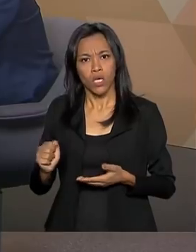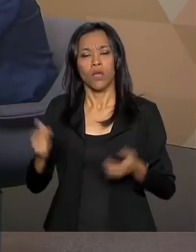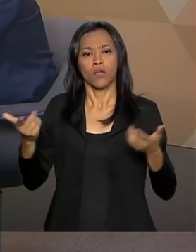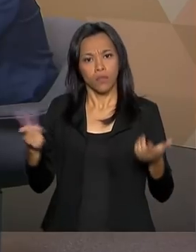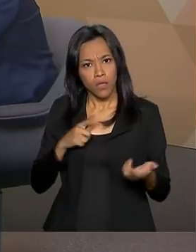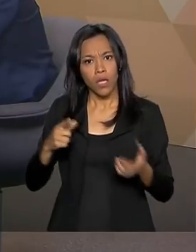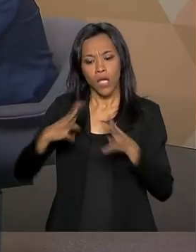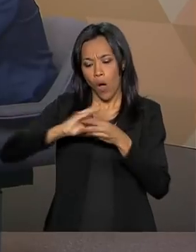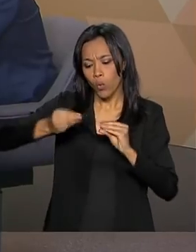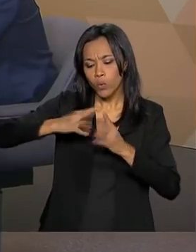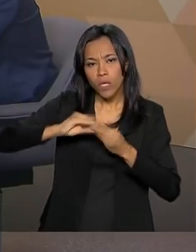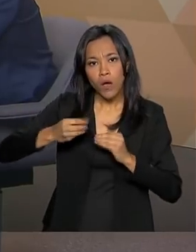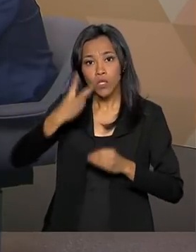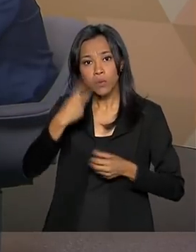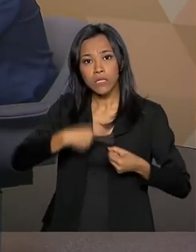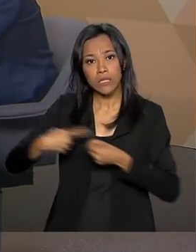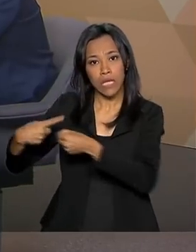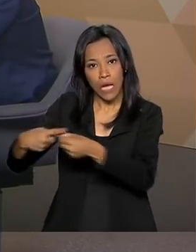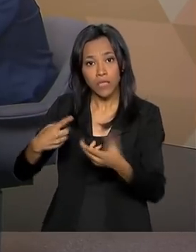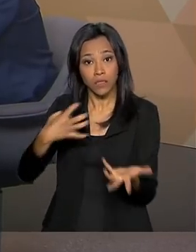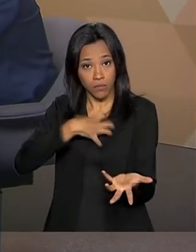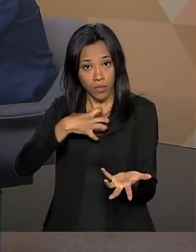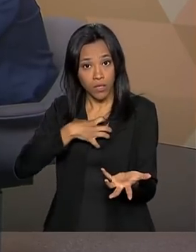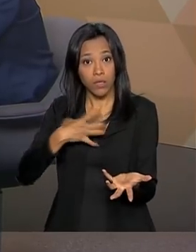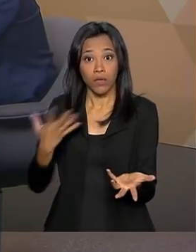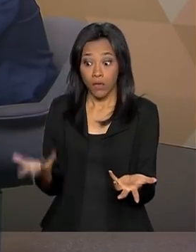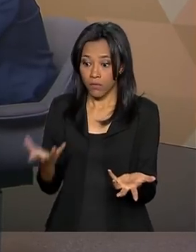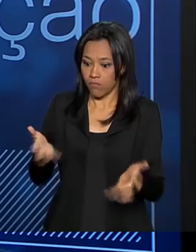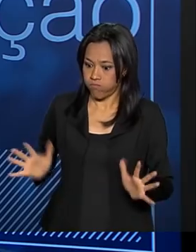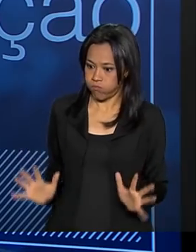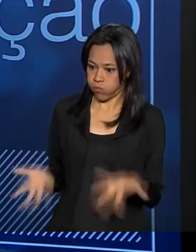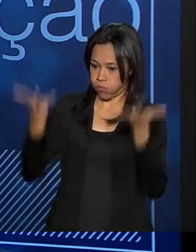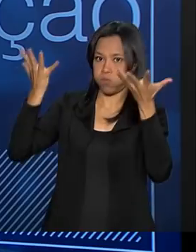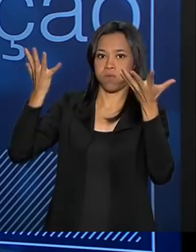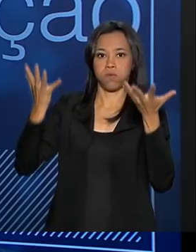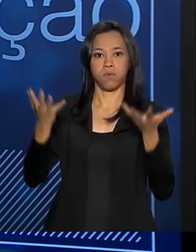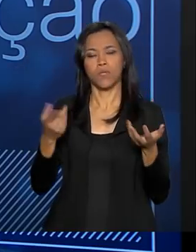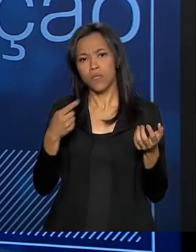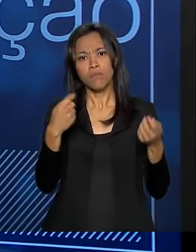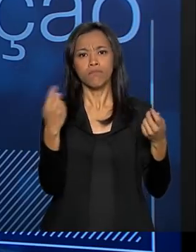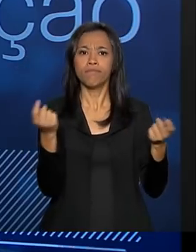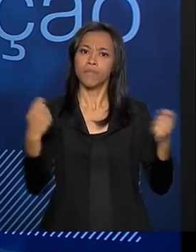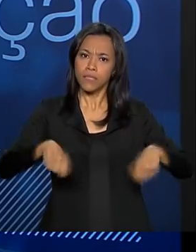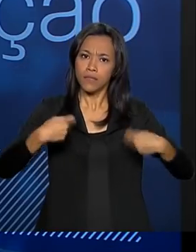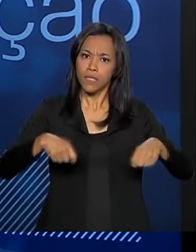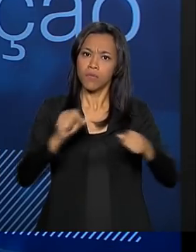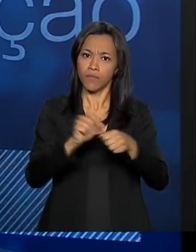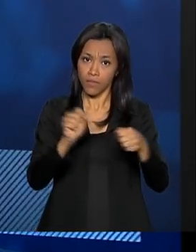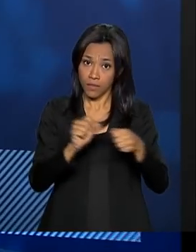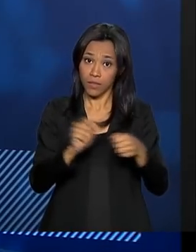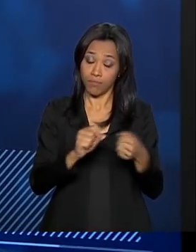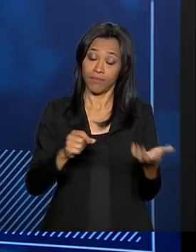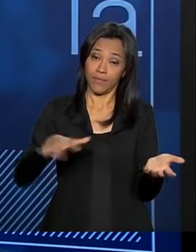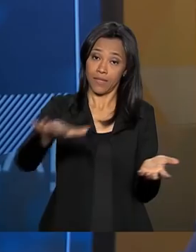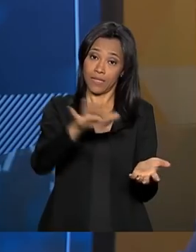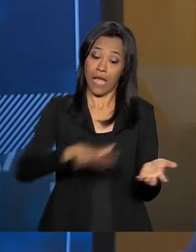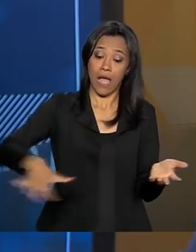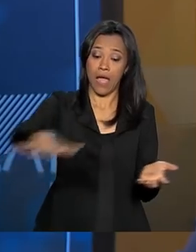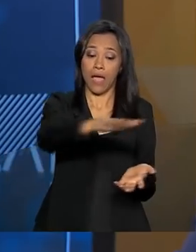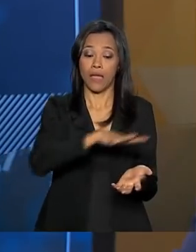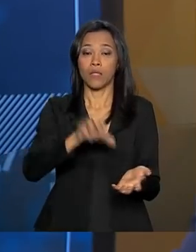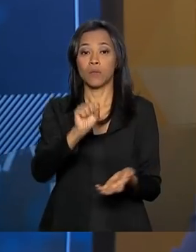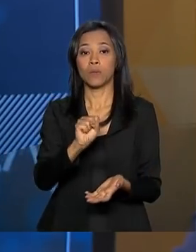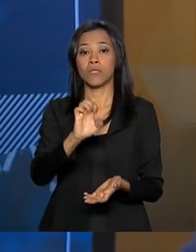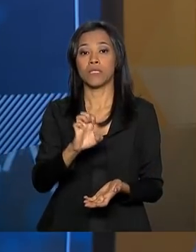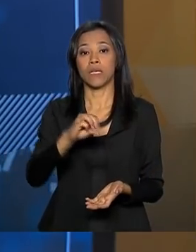região de Barreiras, de Luiz Eduardo Magalhães. Então, nós temos que fazer essa revolução do agro no Nordeste brasileiro, especialmente no semiárido. Essa